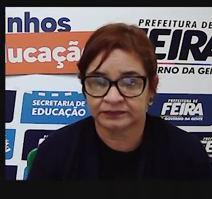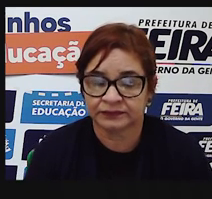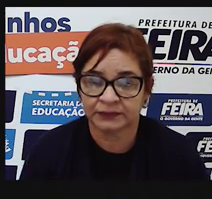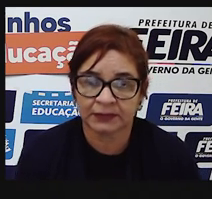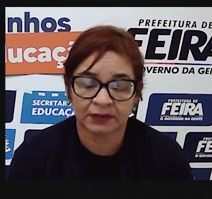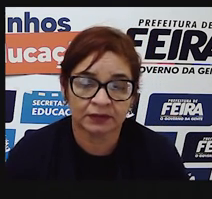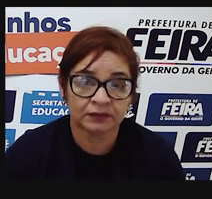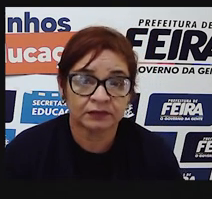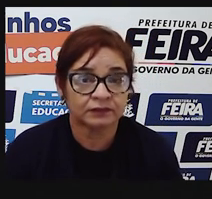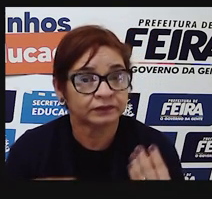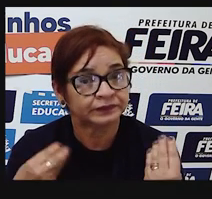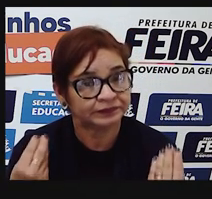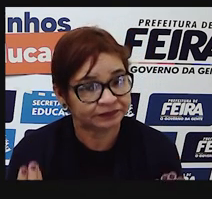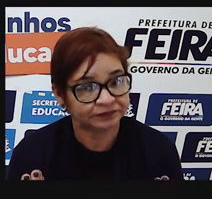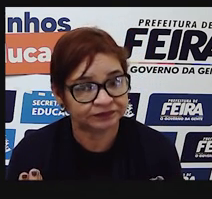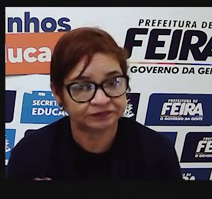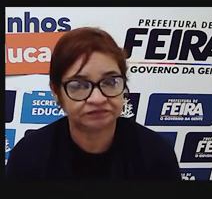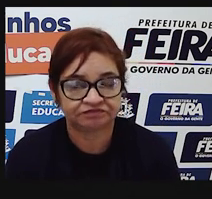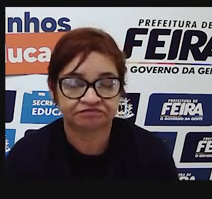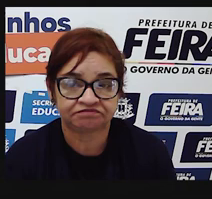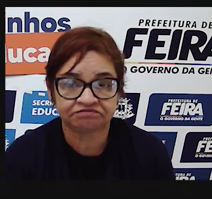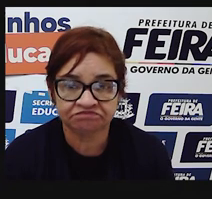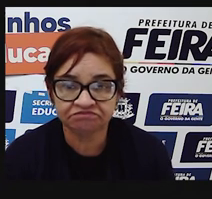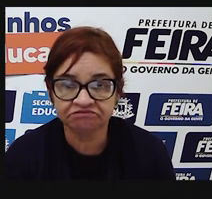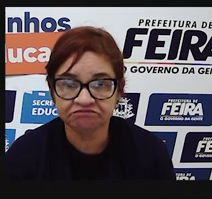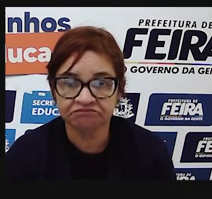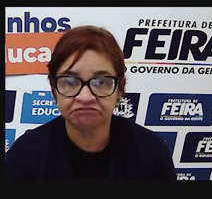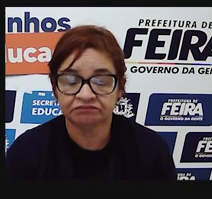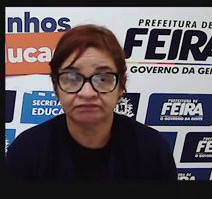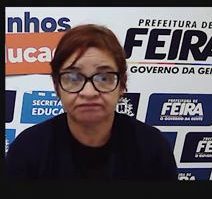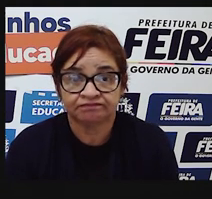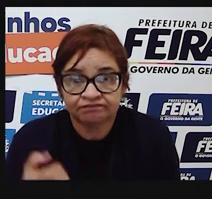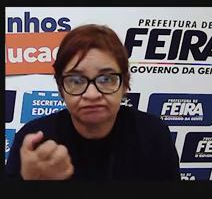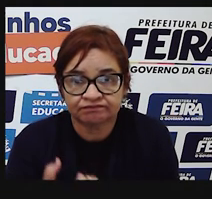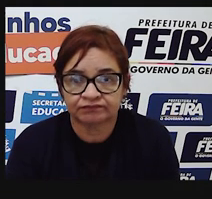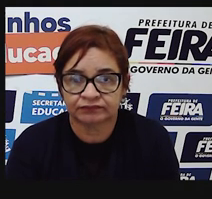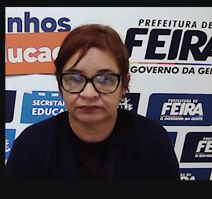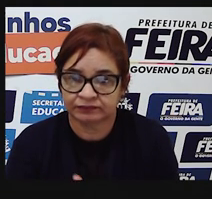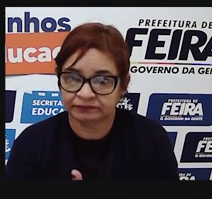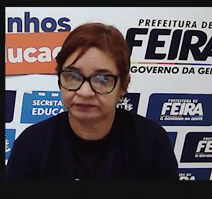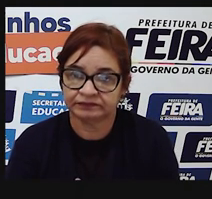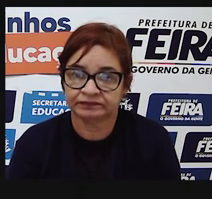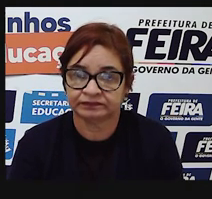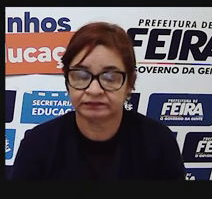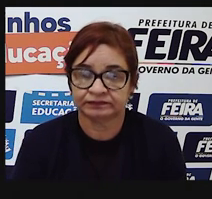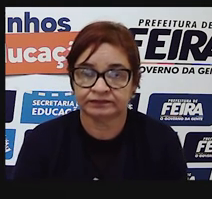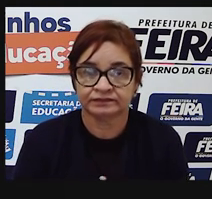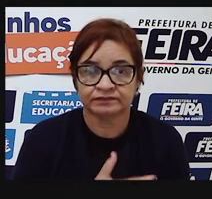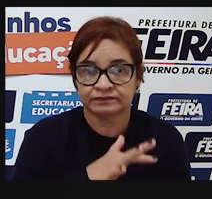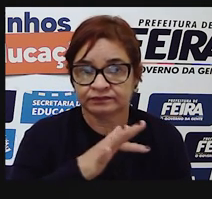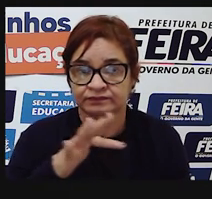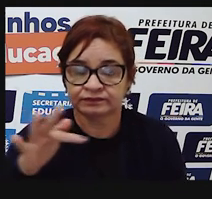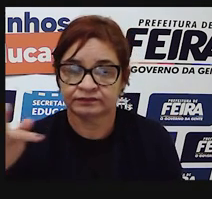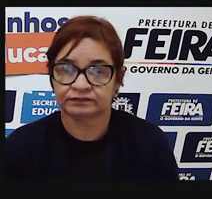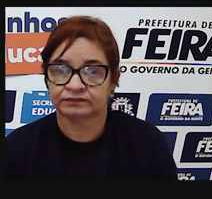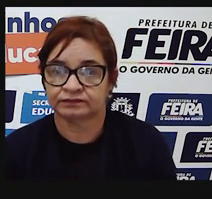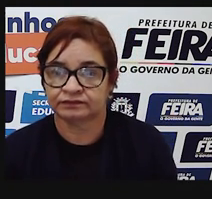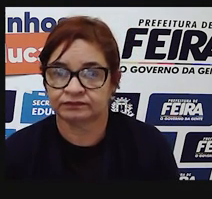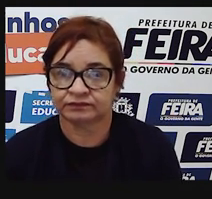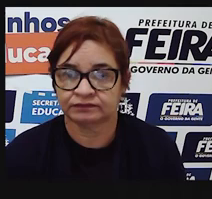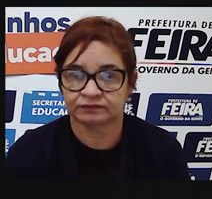Usa-se o ponto de exclamação para indicar emoção, usado no final de frase exclamativa,